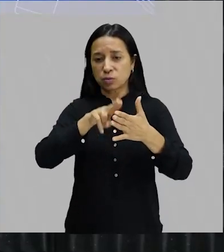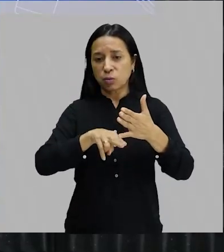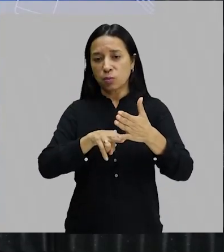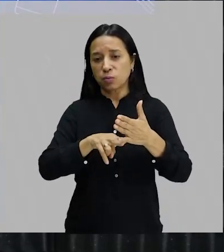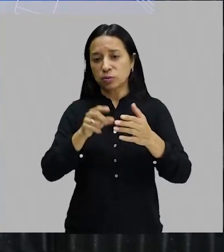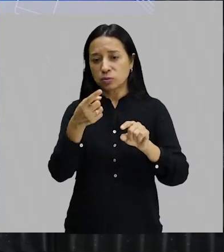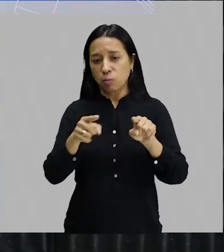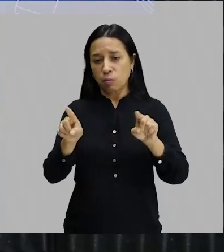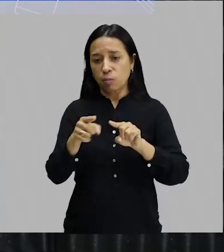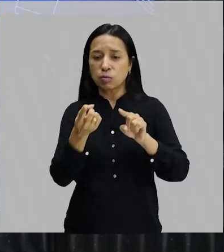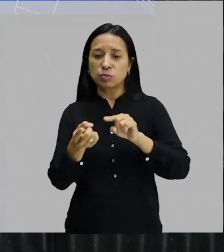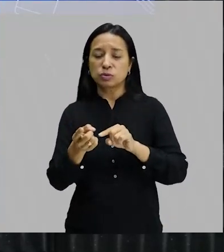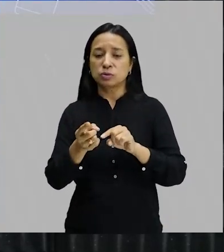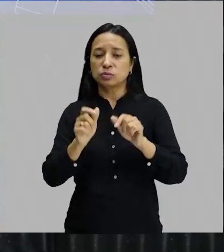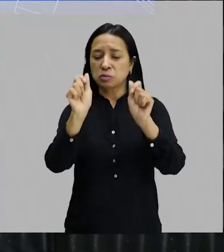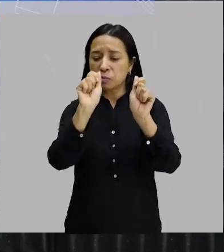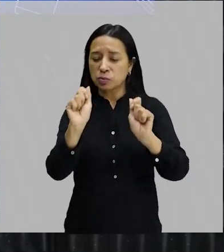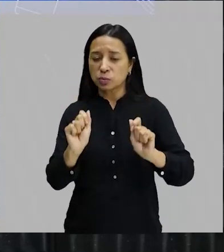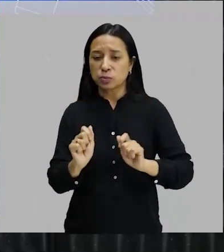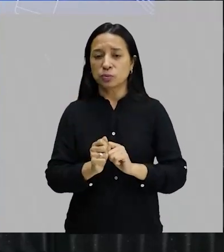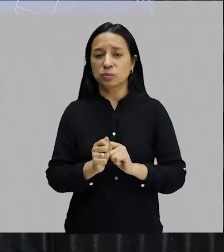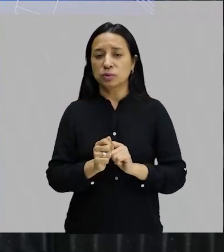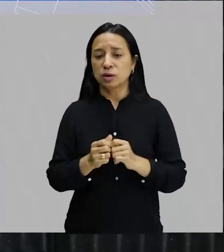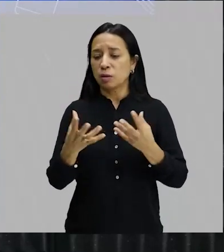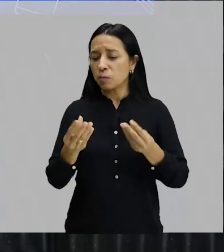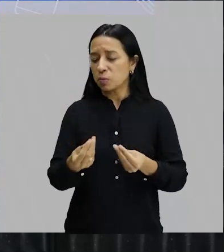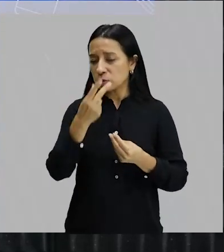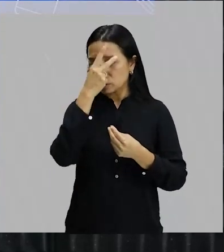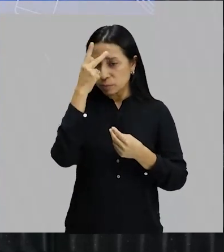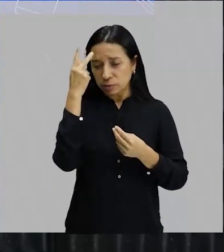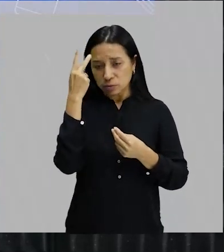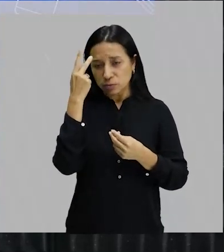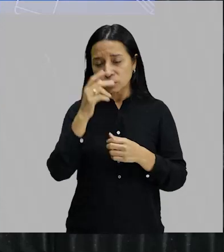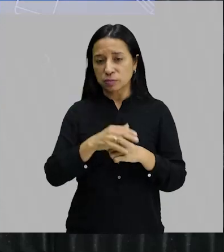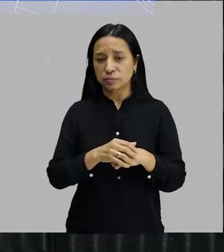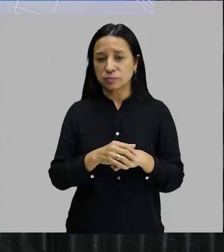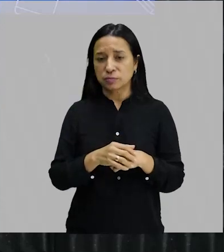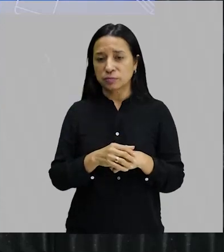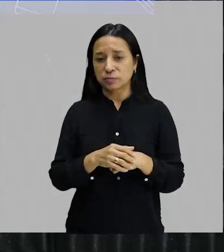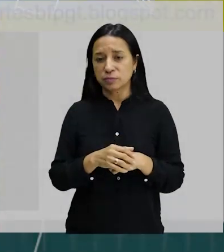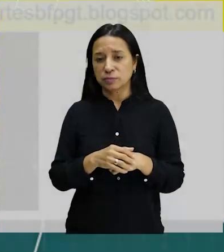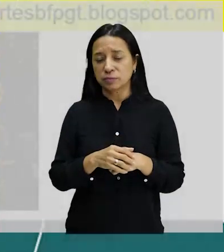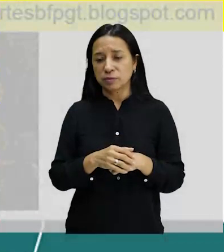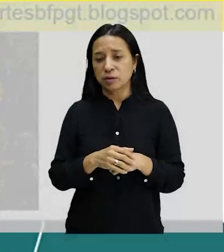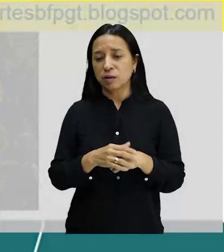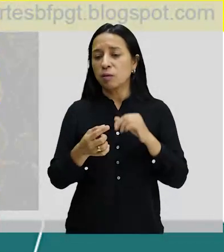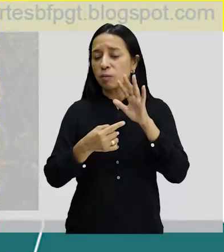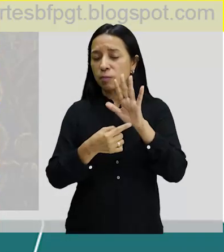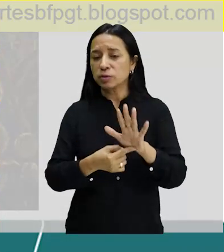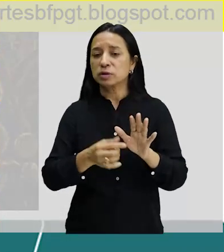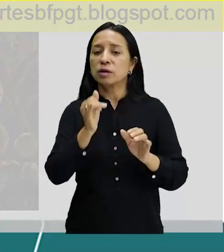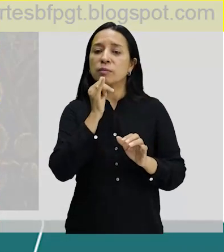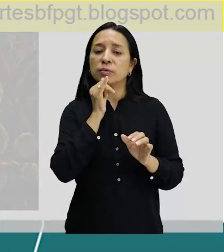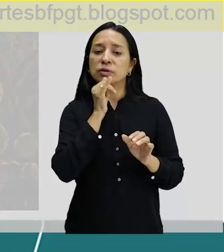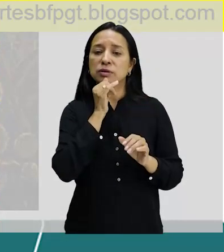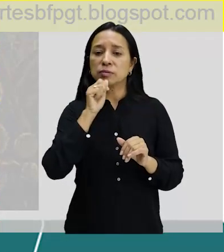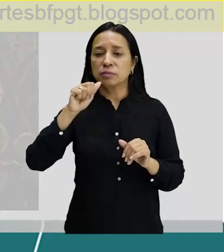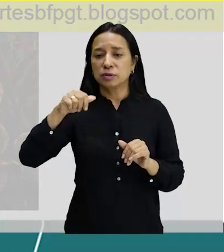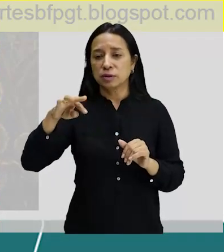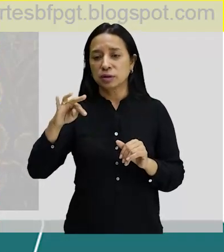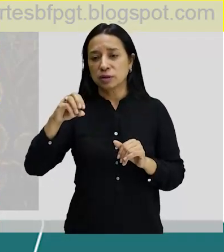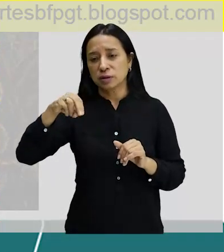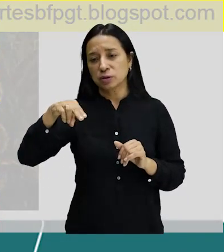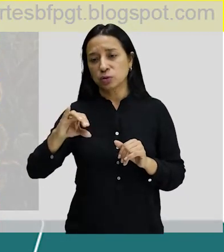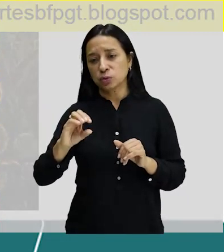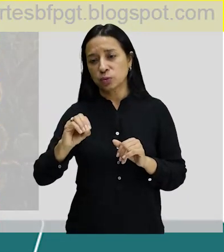músicos, escultores. Gente, é muita gente. Eu não falei de muitos deles. Mas eu vou citar, por exemplo, o Antônio Gomidi,